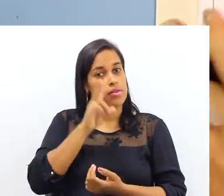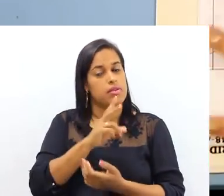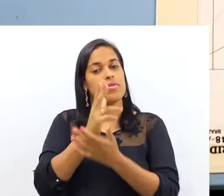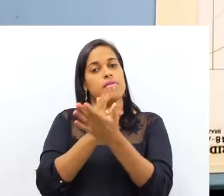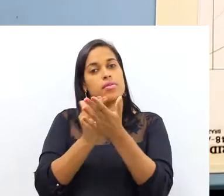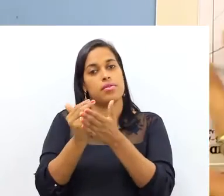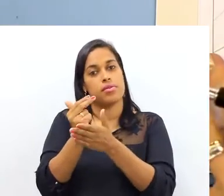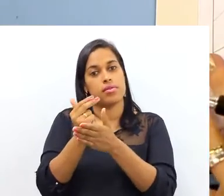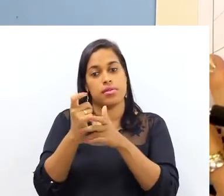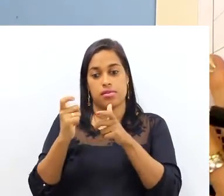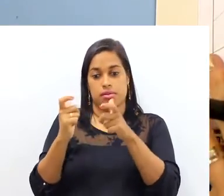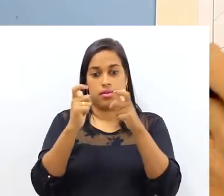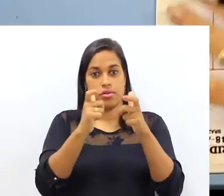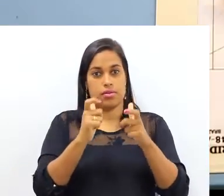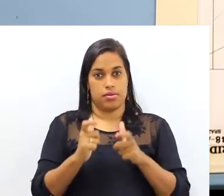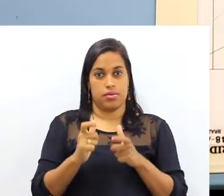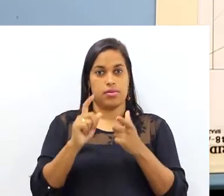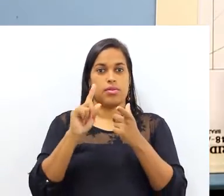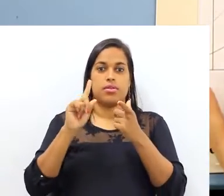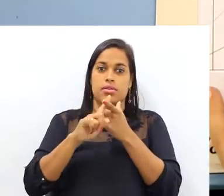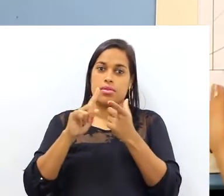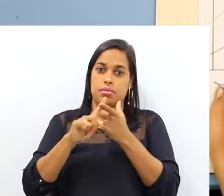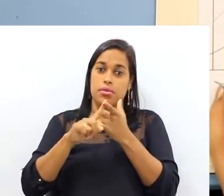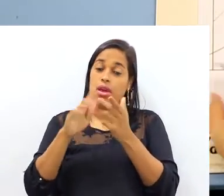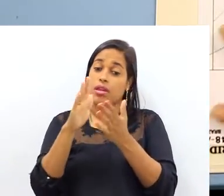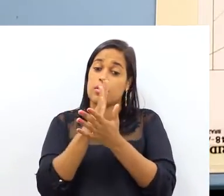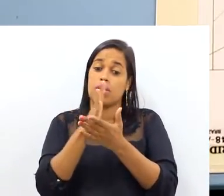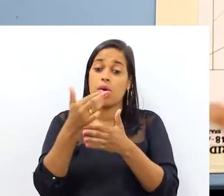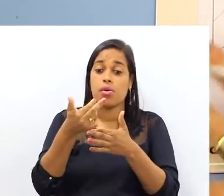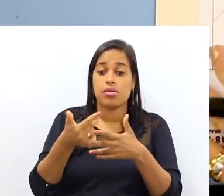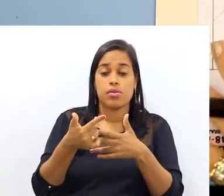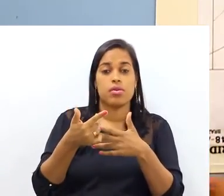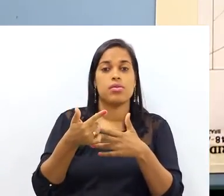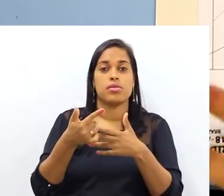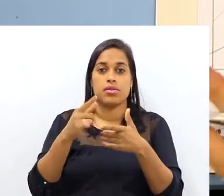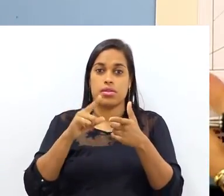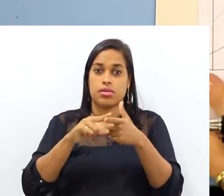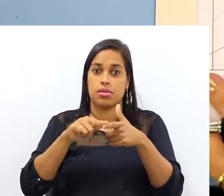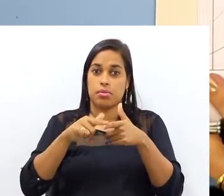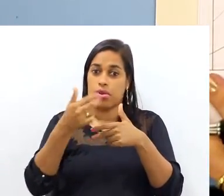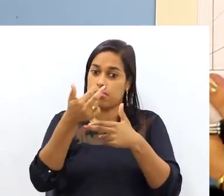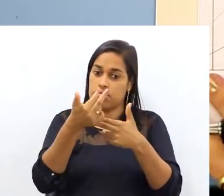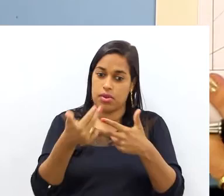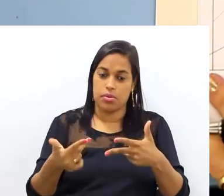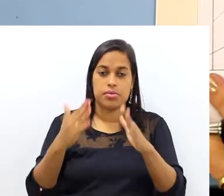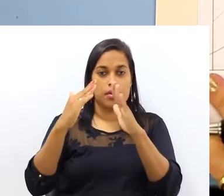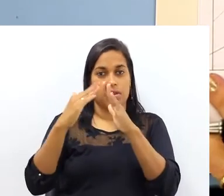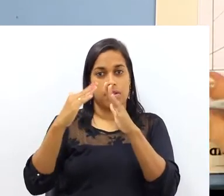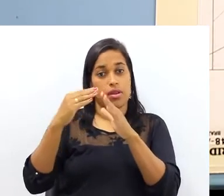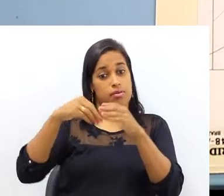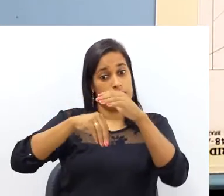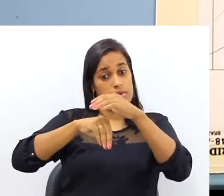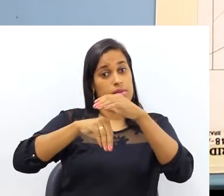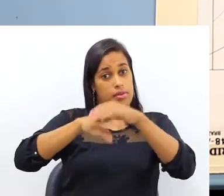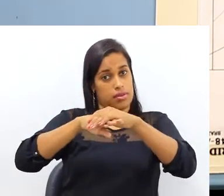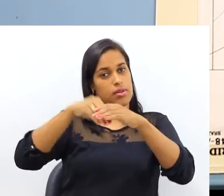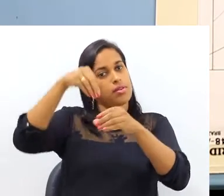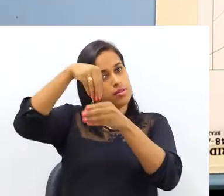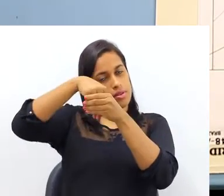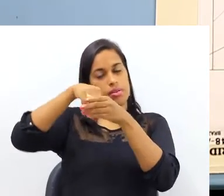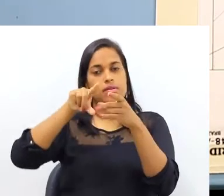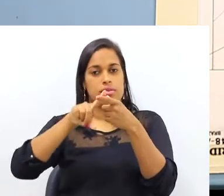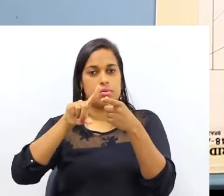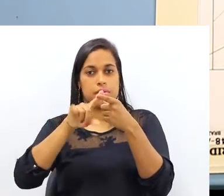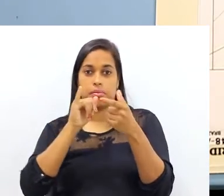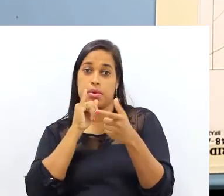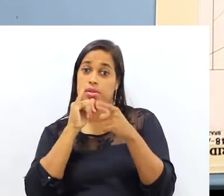Então, gente viu o desenho do ambiente e viu o posicionamento de alguma coisa de imobiliário aqui dentro do